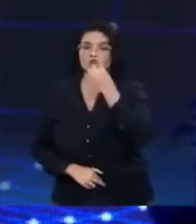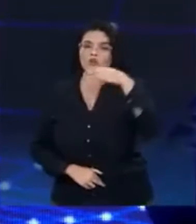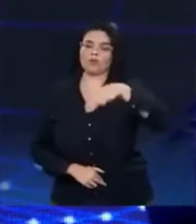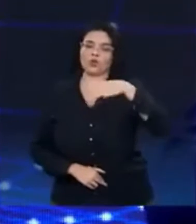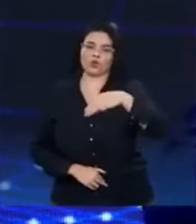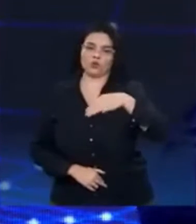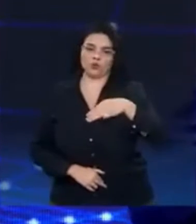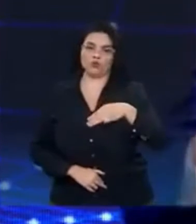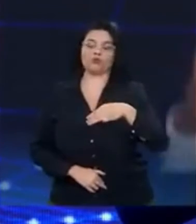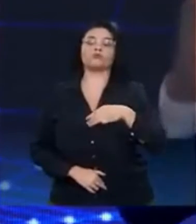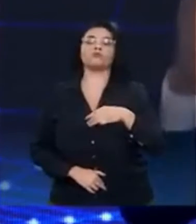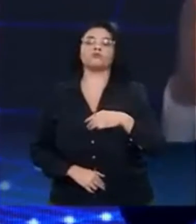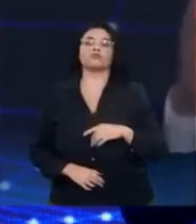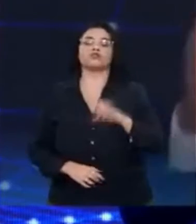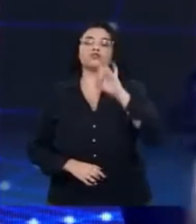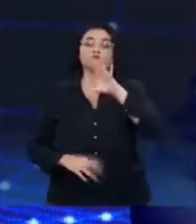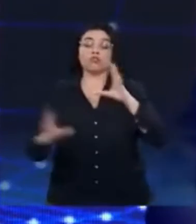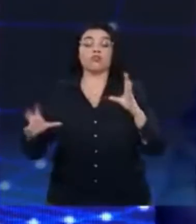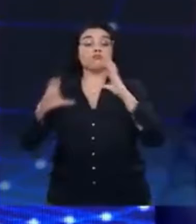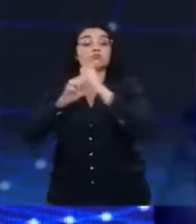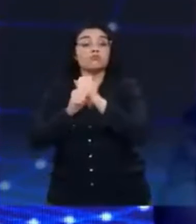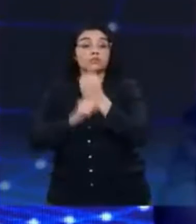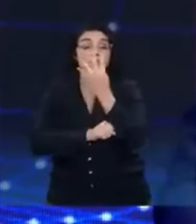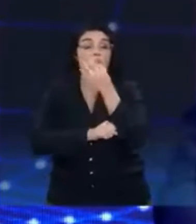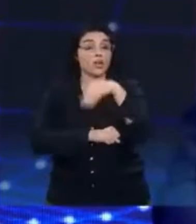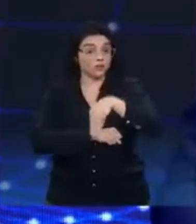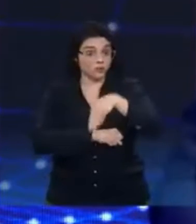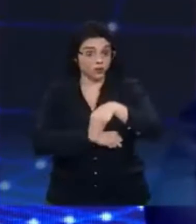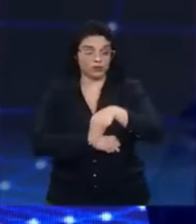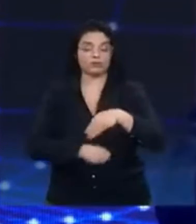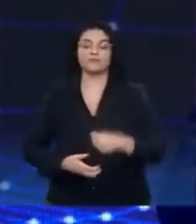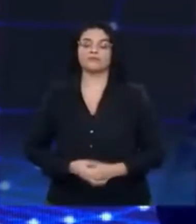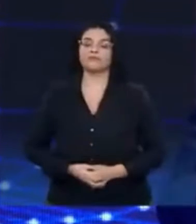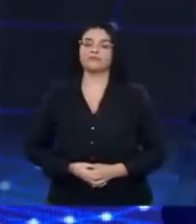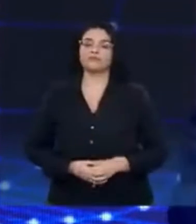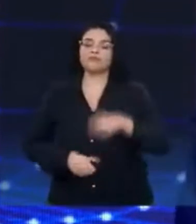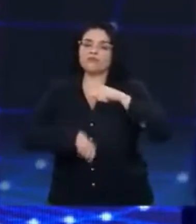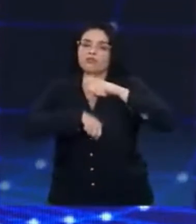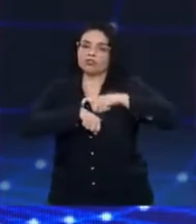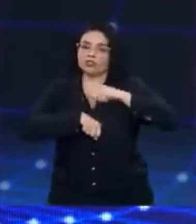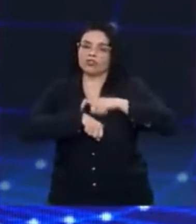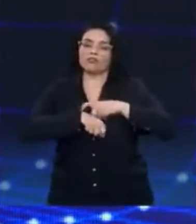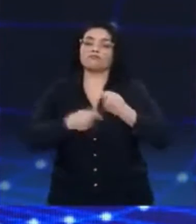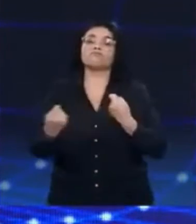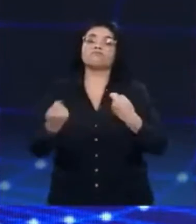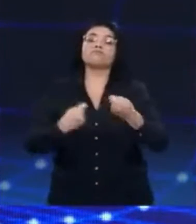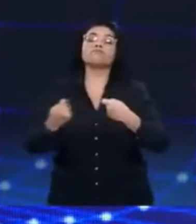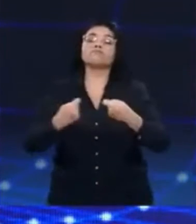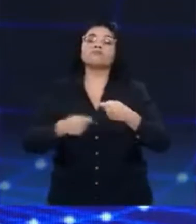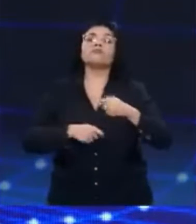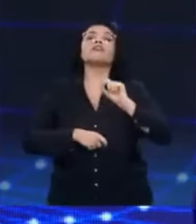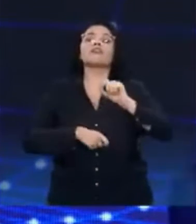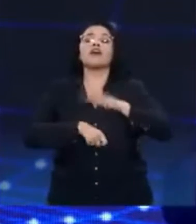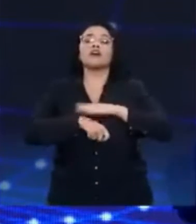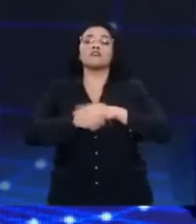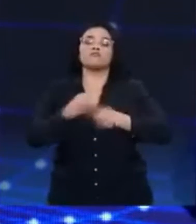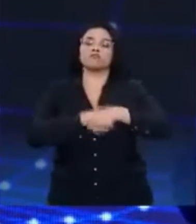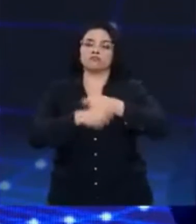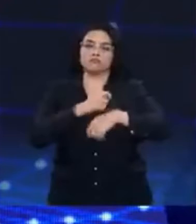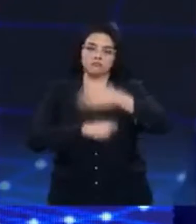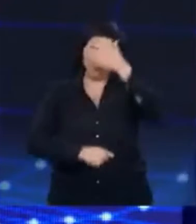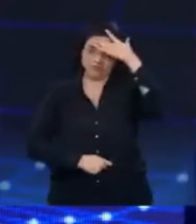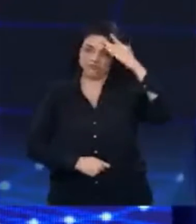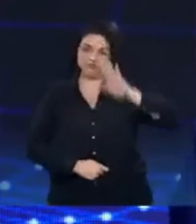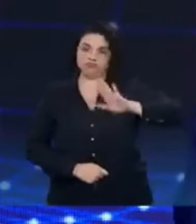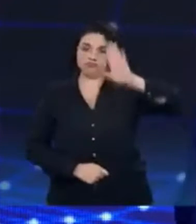Respostas e tréplicas somadas têm quatro minutos. Esse tempo será administrado pelo próprio candidato, mas vocês